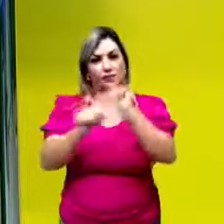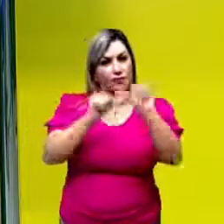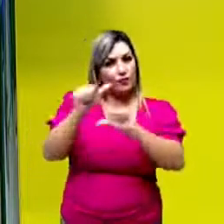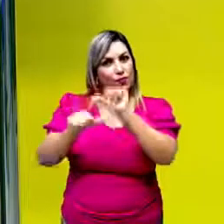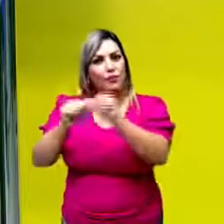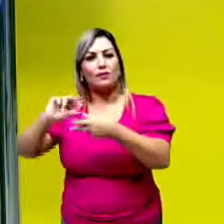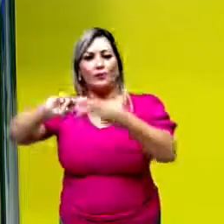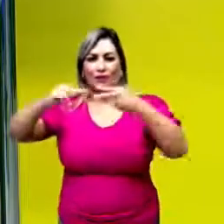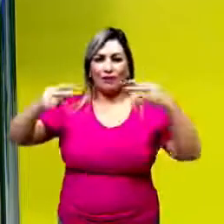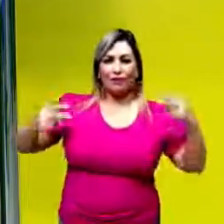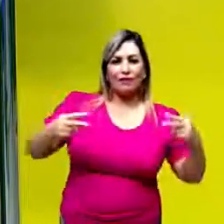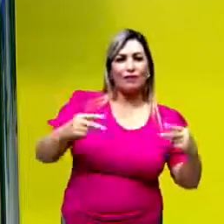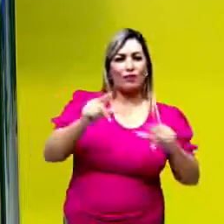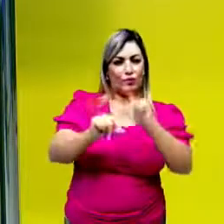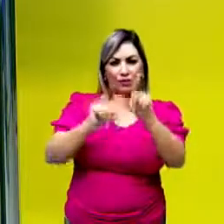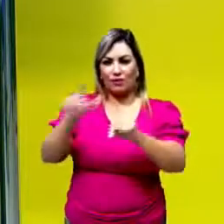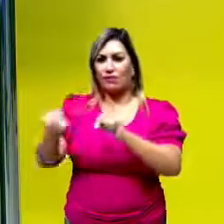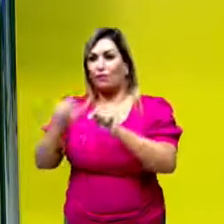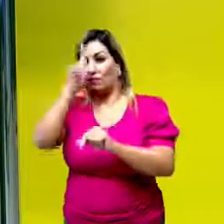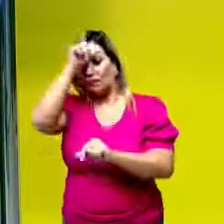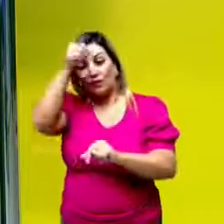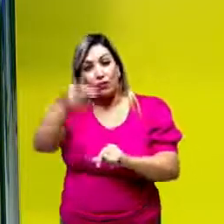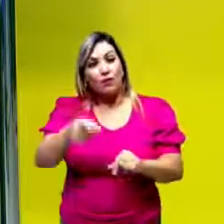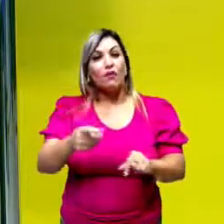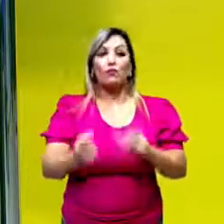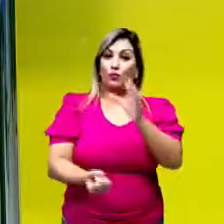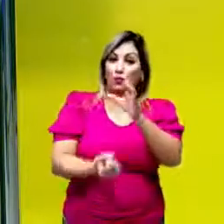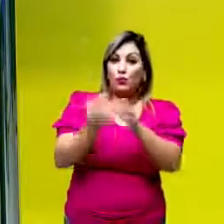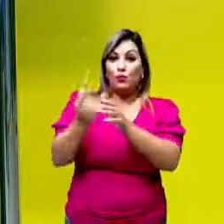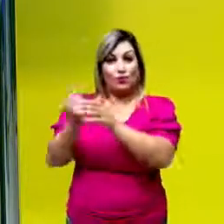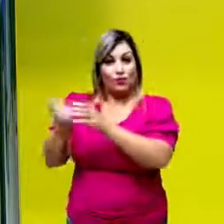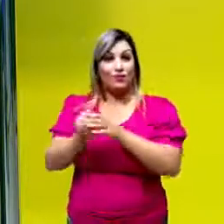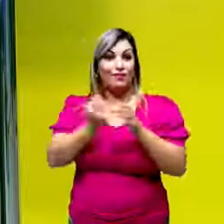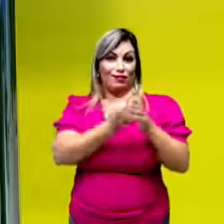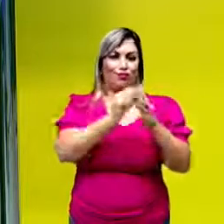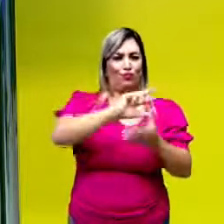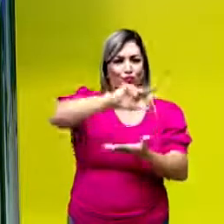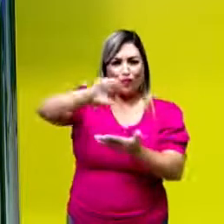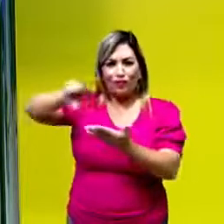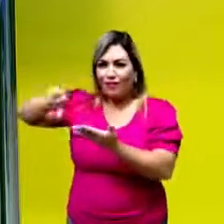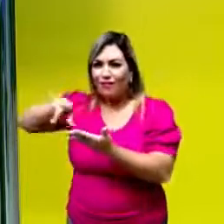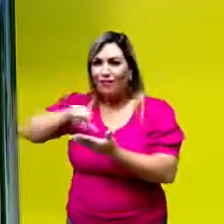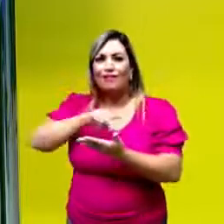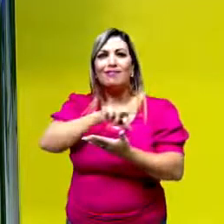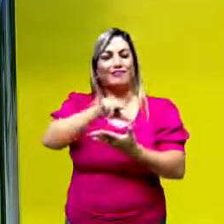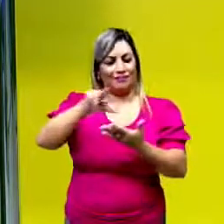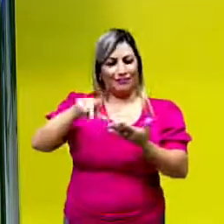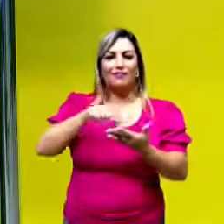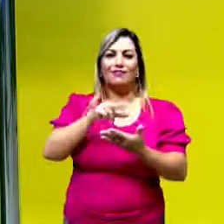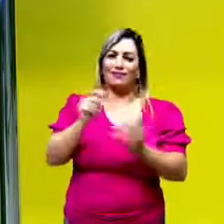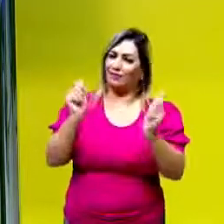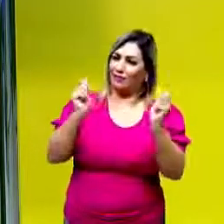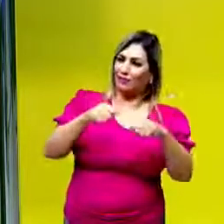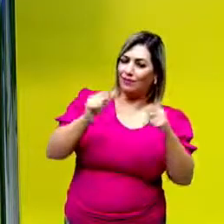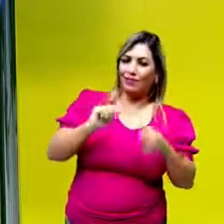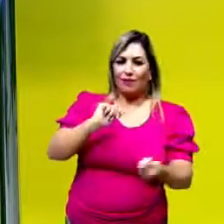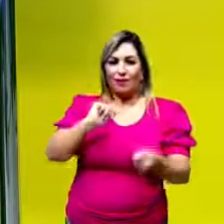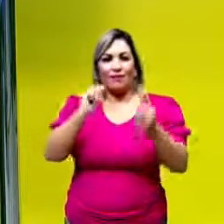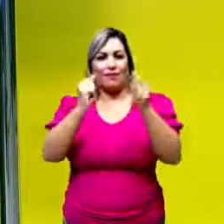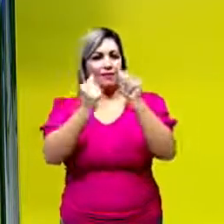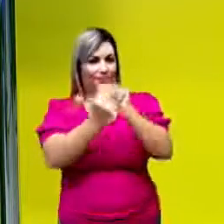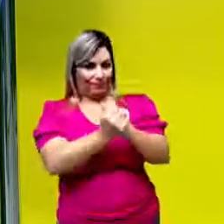DNA, processos de seleção natural, foram surgindo essas diversidades de organismos capazes de se